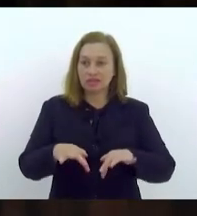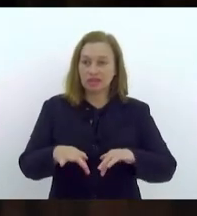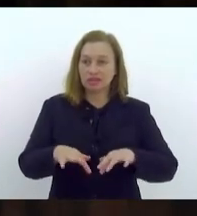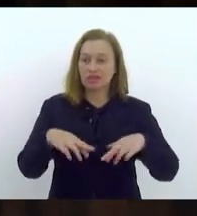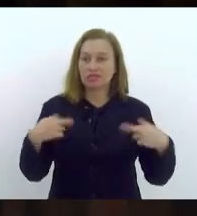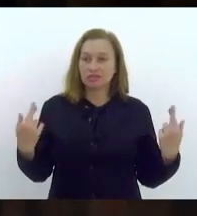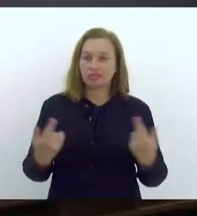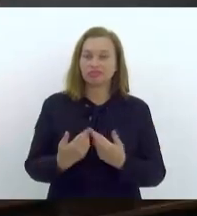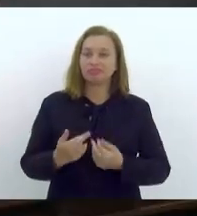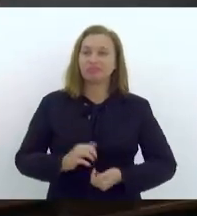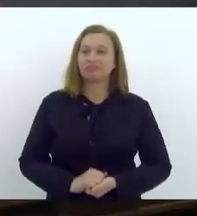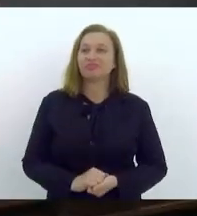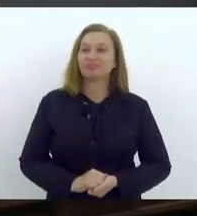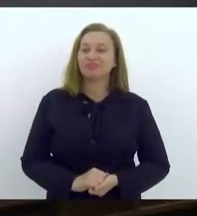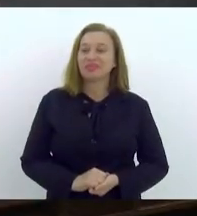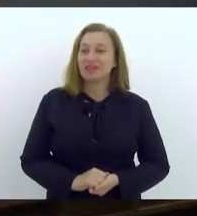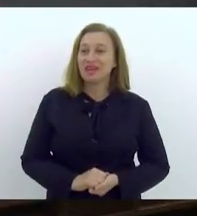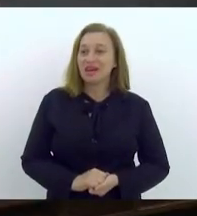sessão. Obrigado.